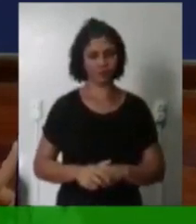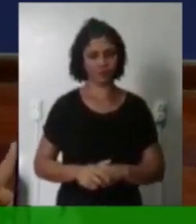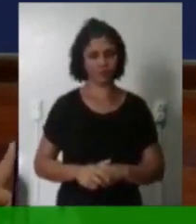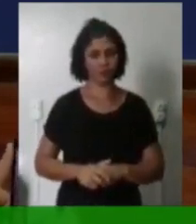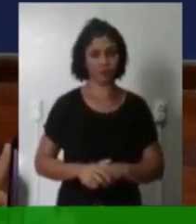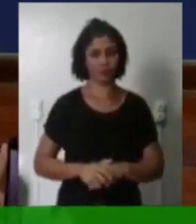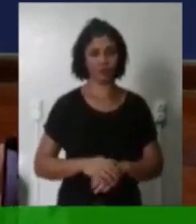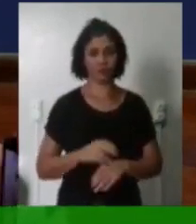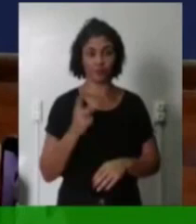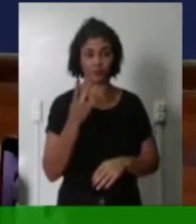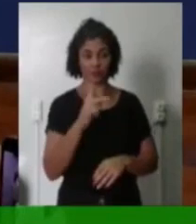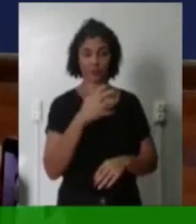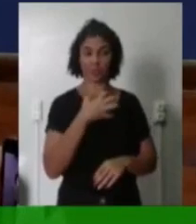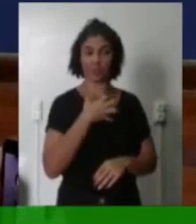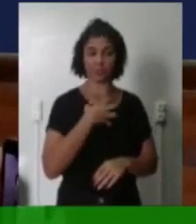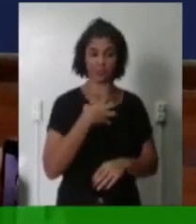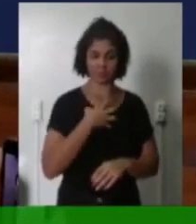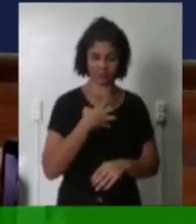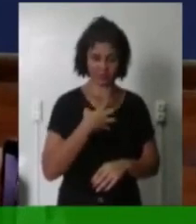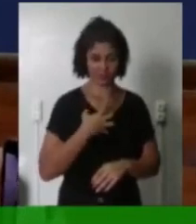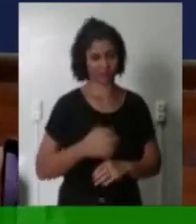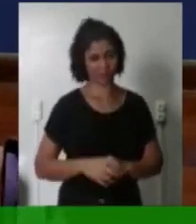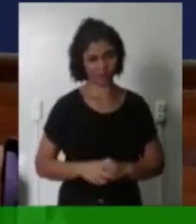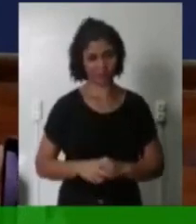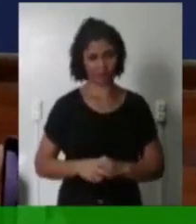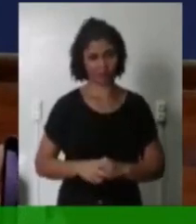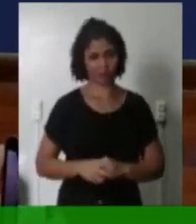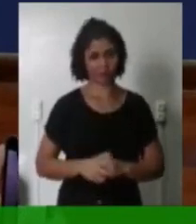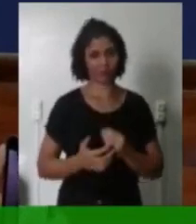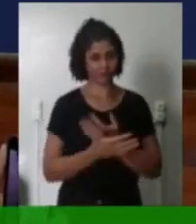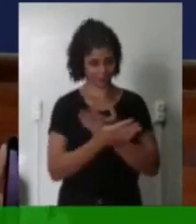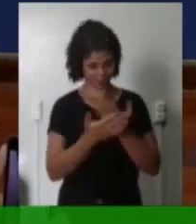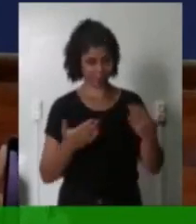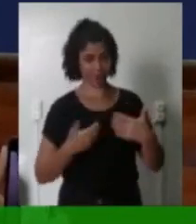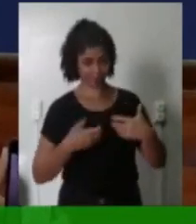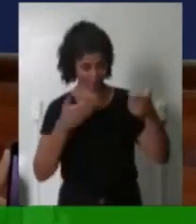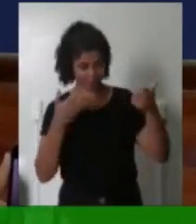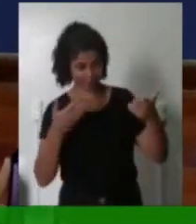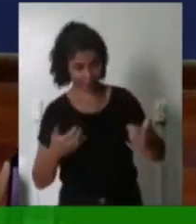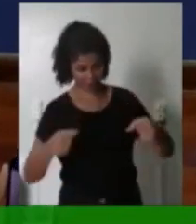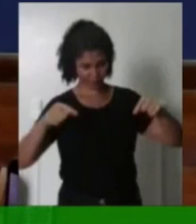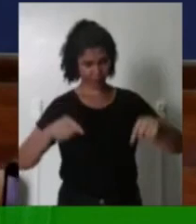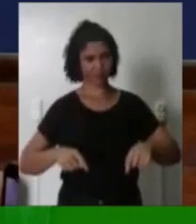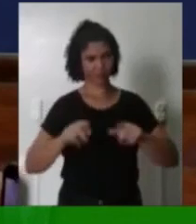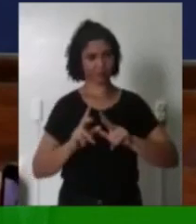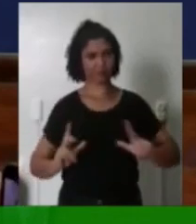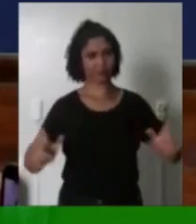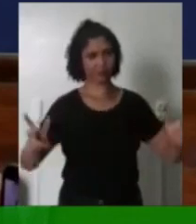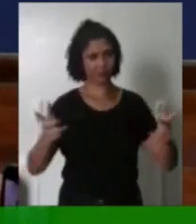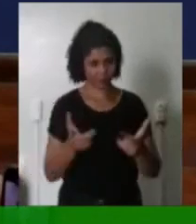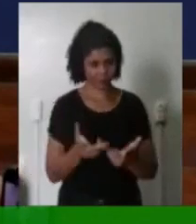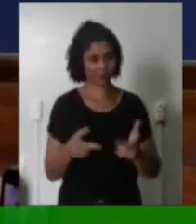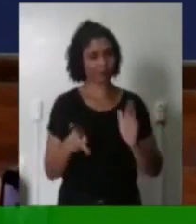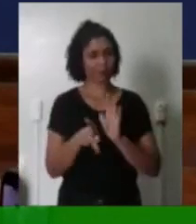essência E eu gostaria de dizer isso aqui Porque essa é uma casa da política E de fazer